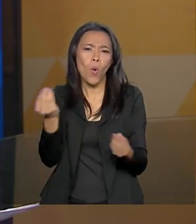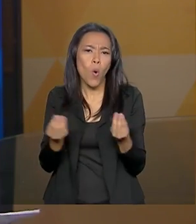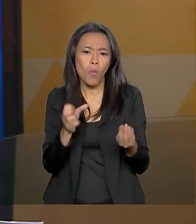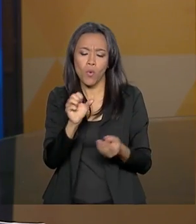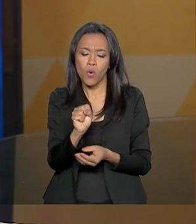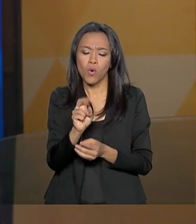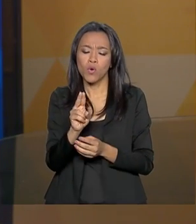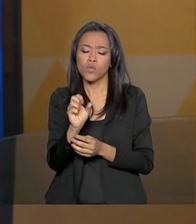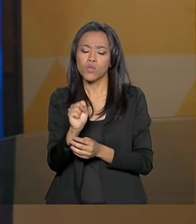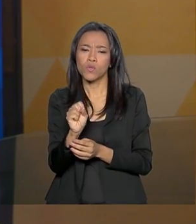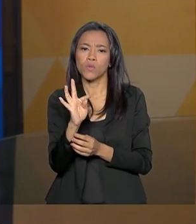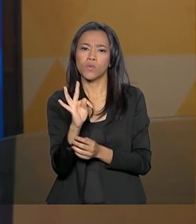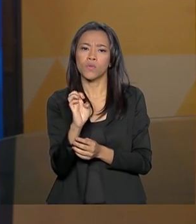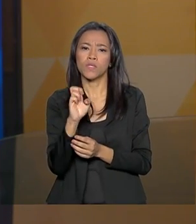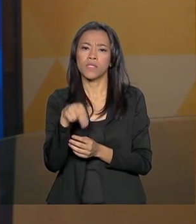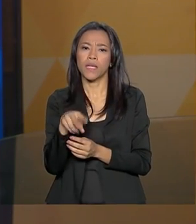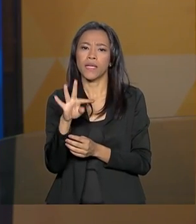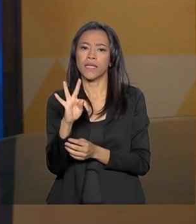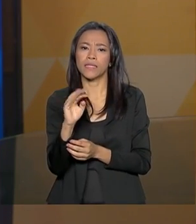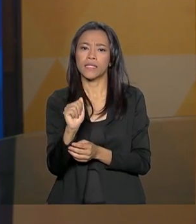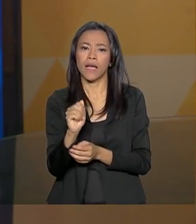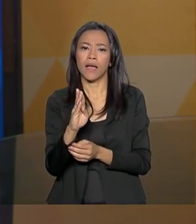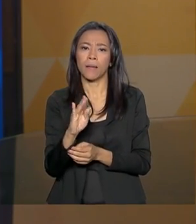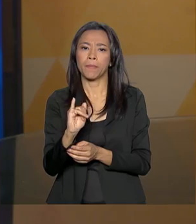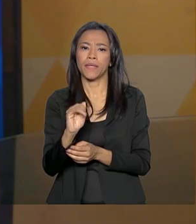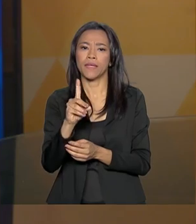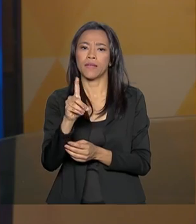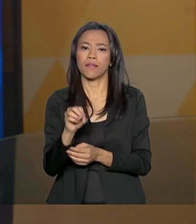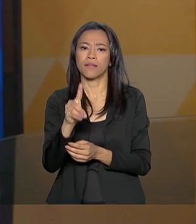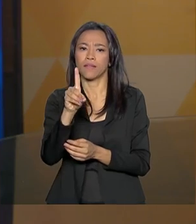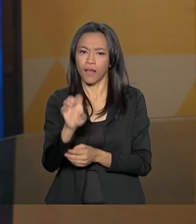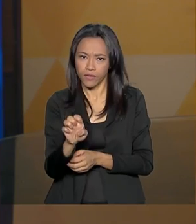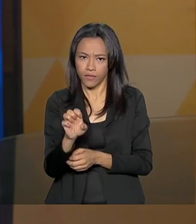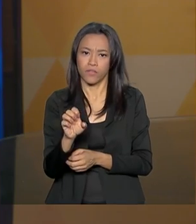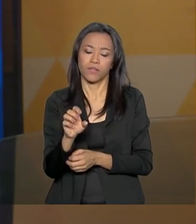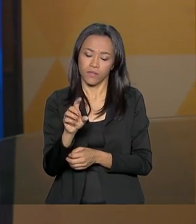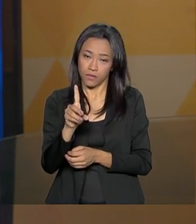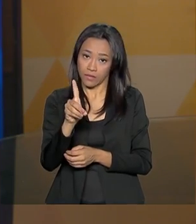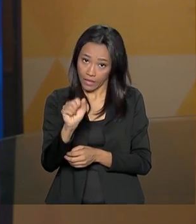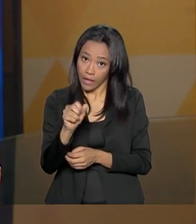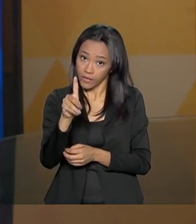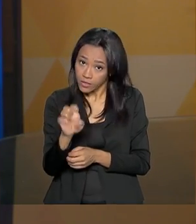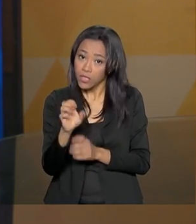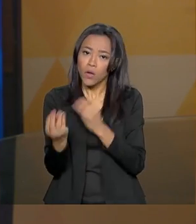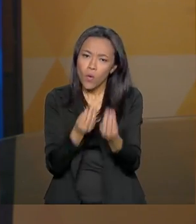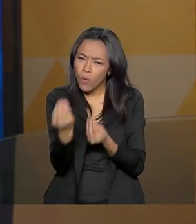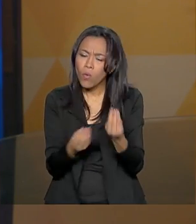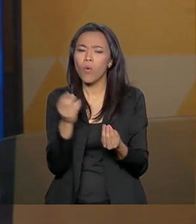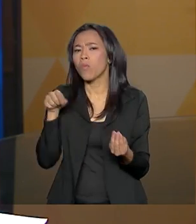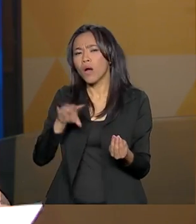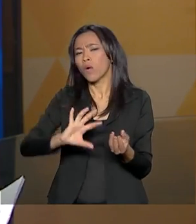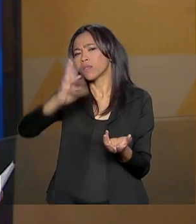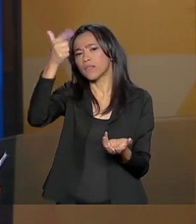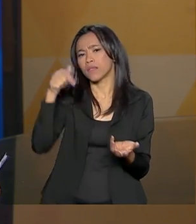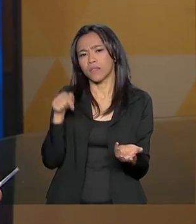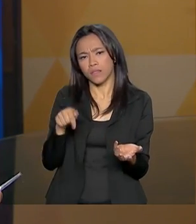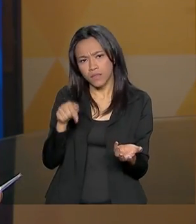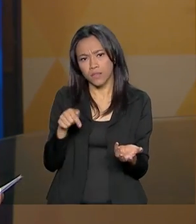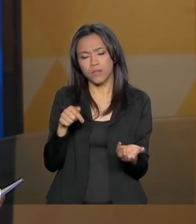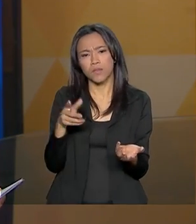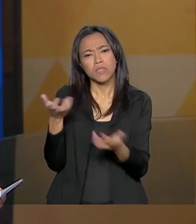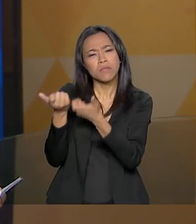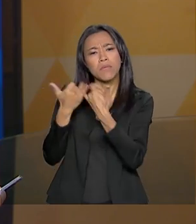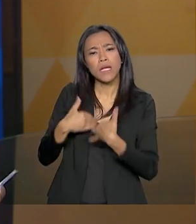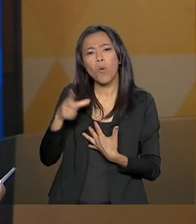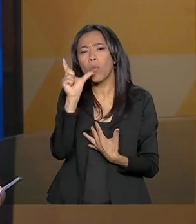muito no sistema integrado, nos sistemas integrados, principalmente no Nordeste. O que o senhor pode falar um pouquinho sobre esses sistemas,